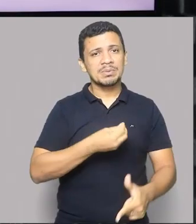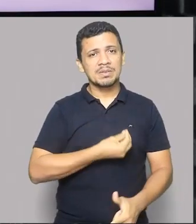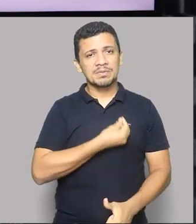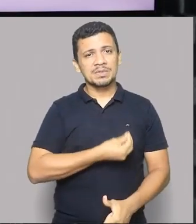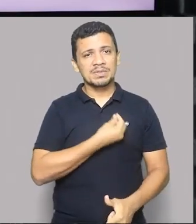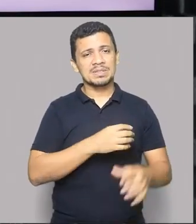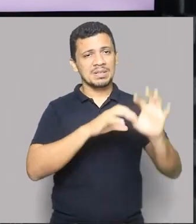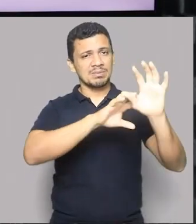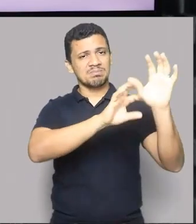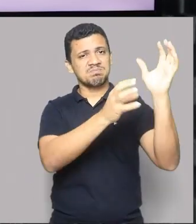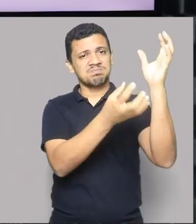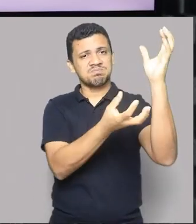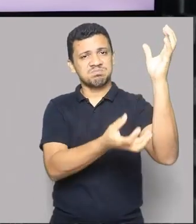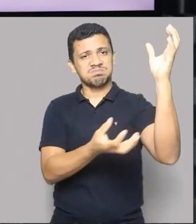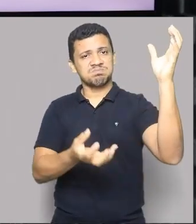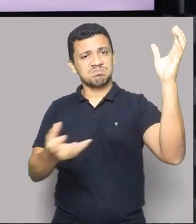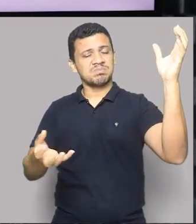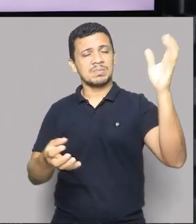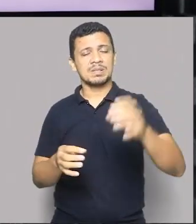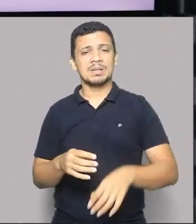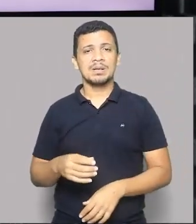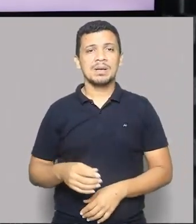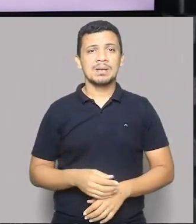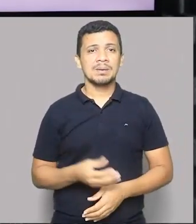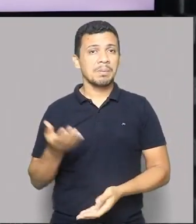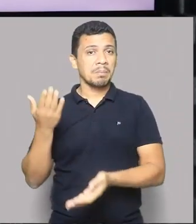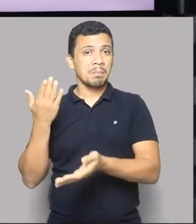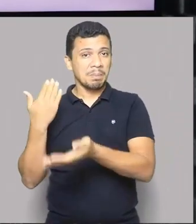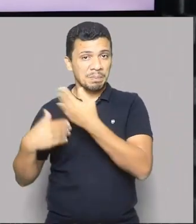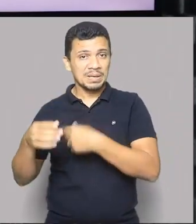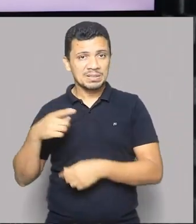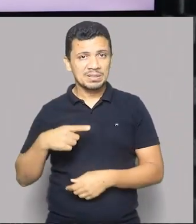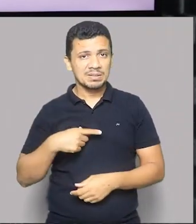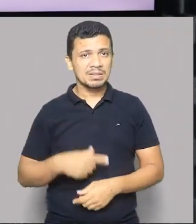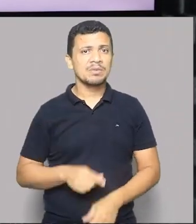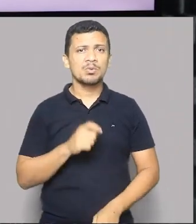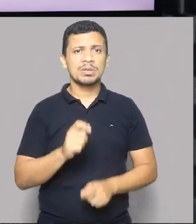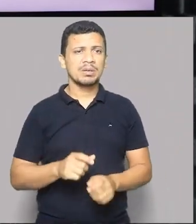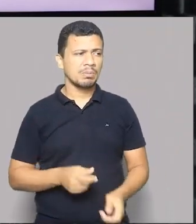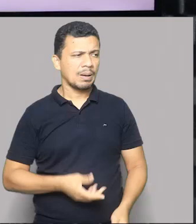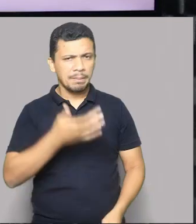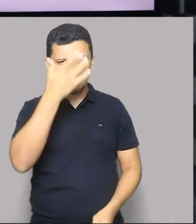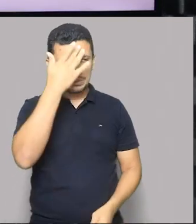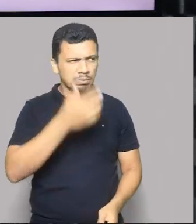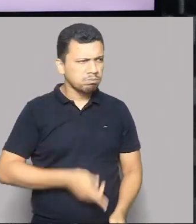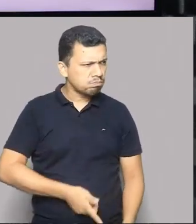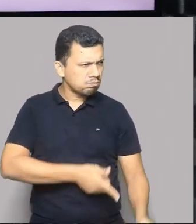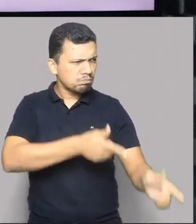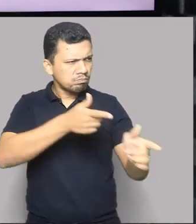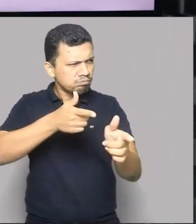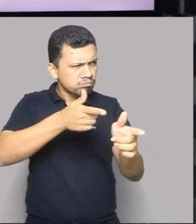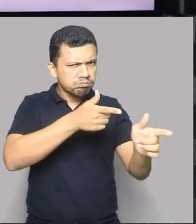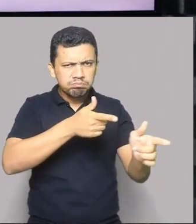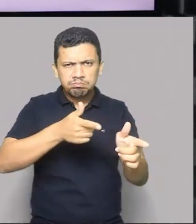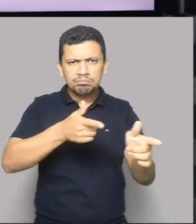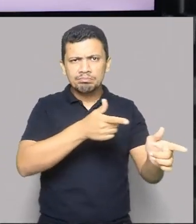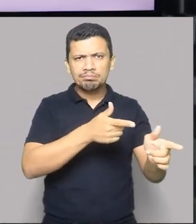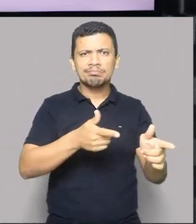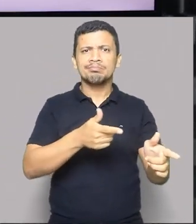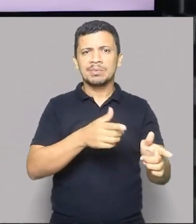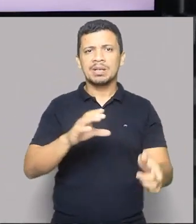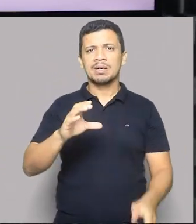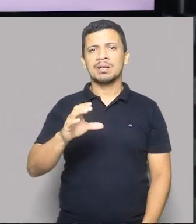caatinga. Teve um período do cangaço. A gente sabe perfeitamente que a história registrou.